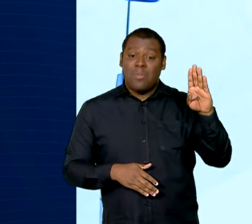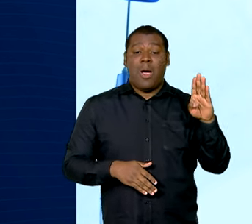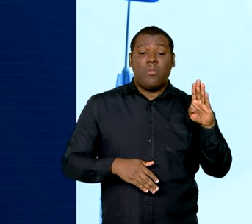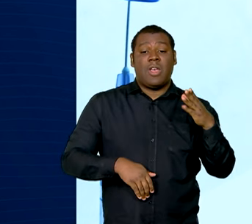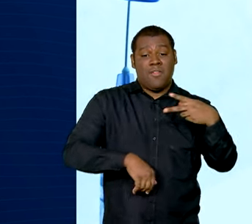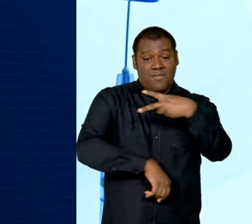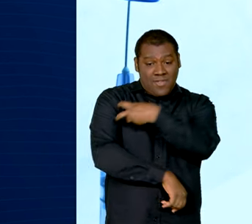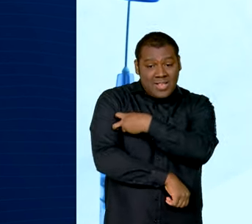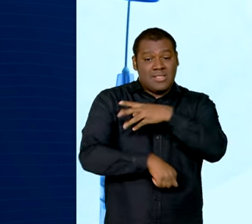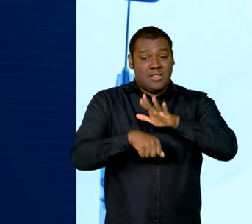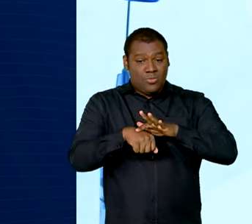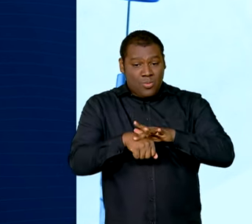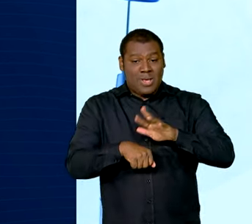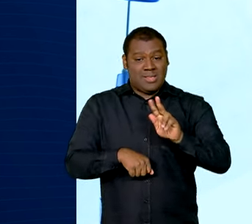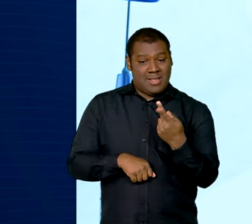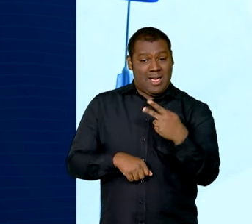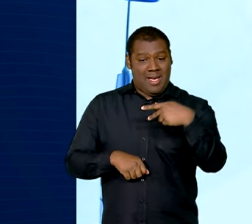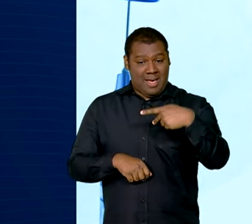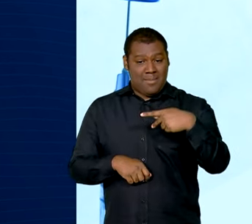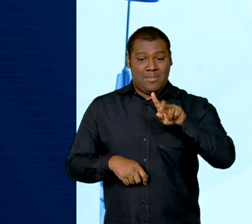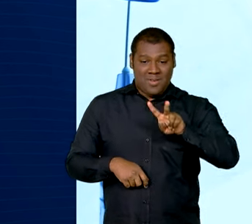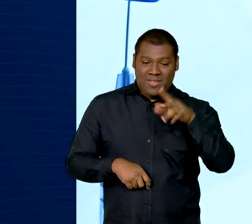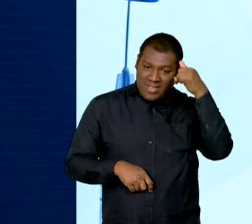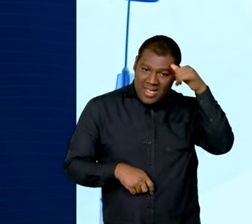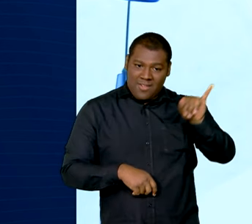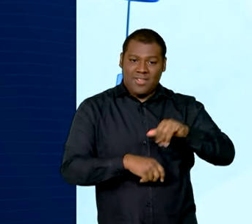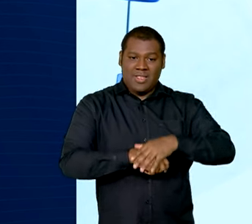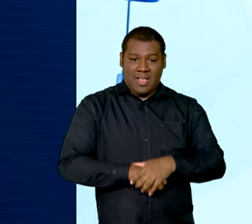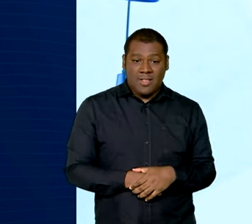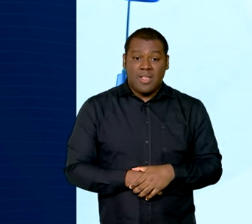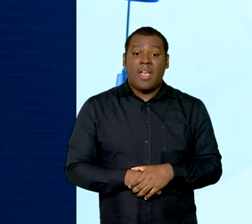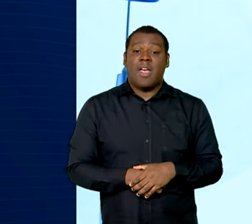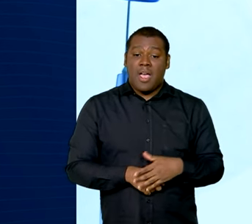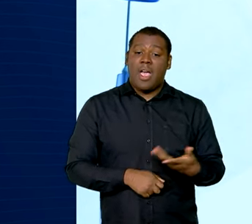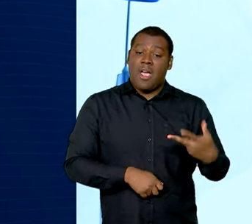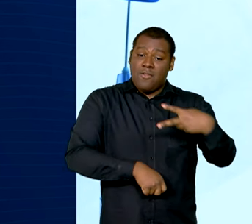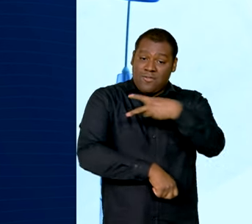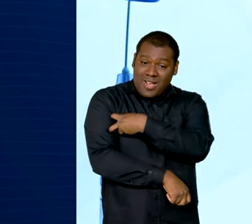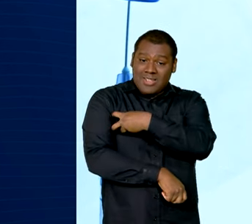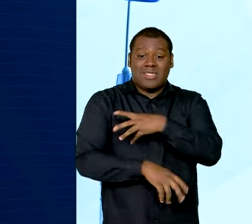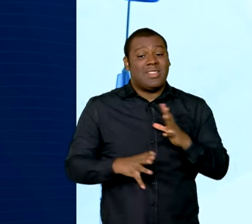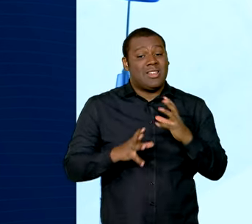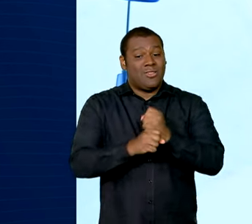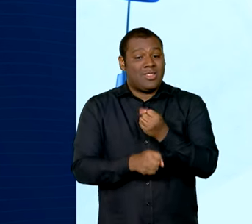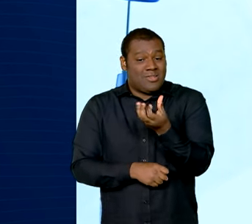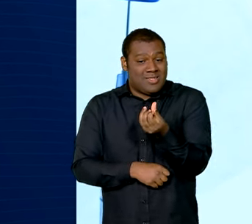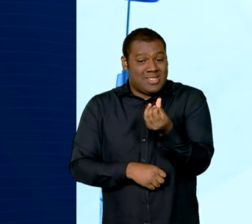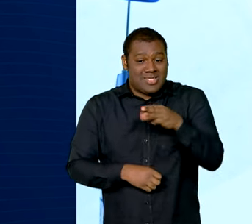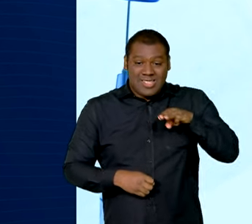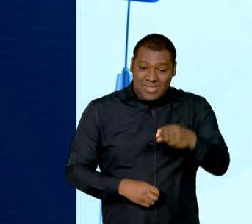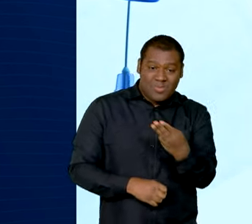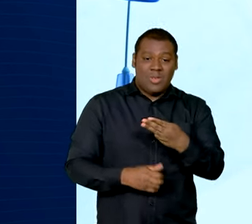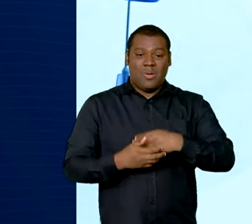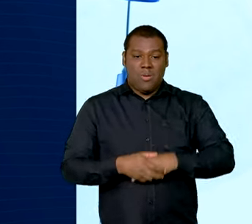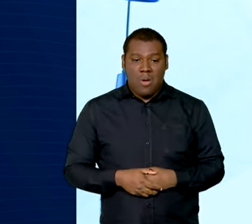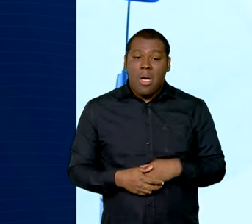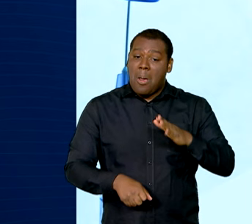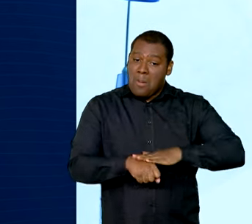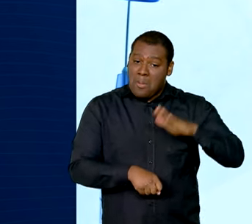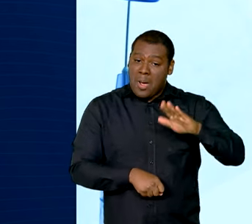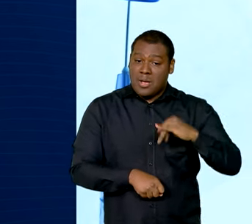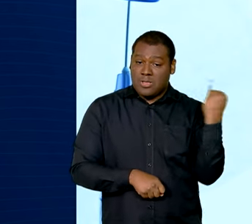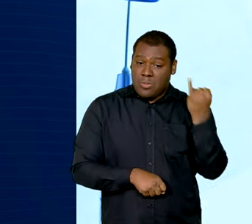HPV. Foram aplicadas mais de 6 milhões de doses contra a doença. O número é o maior desde